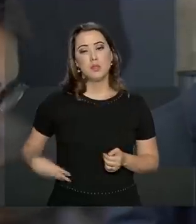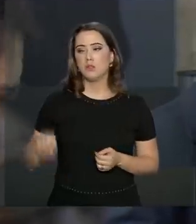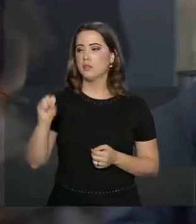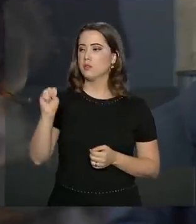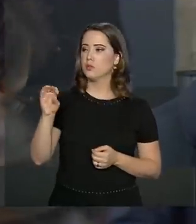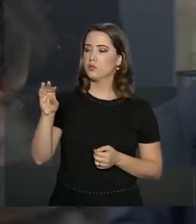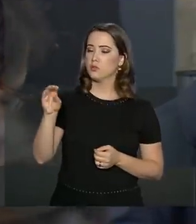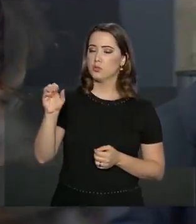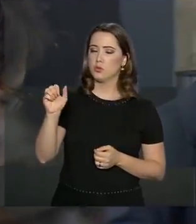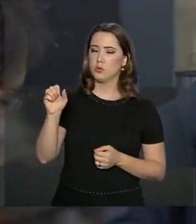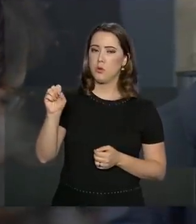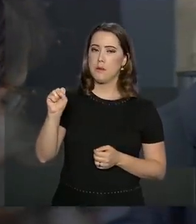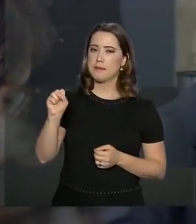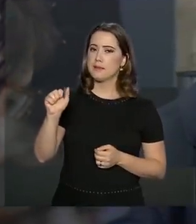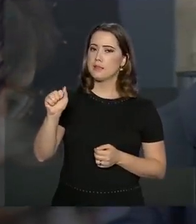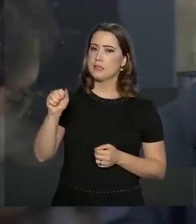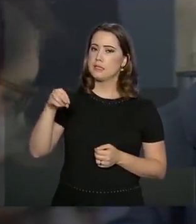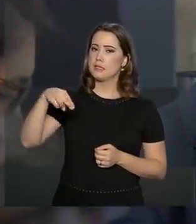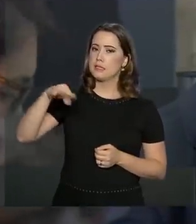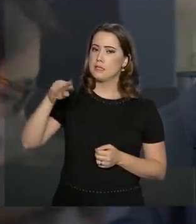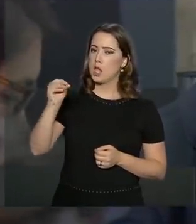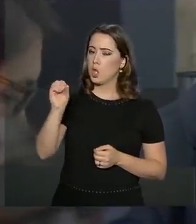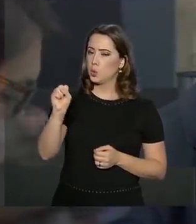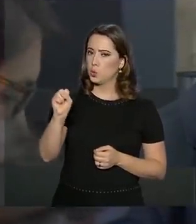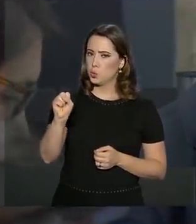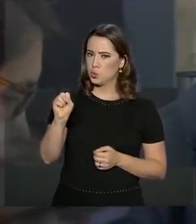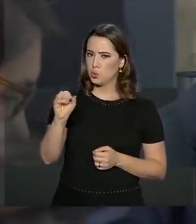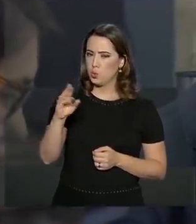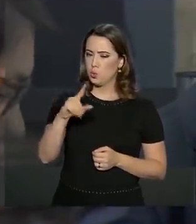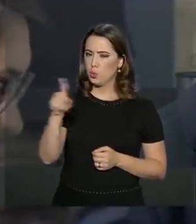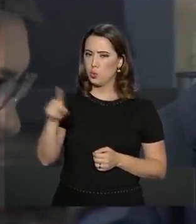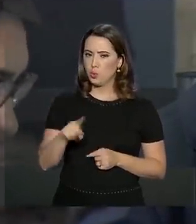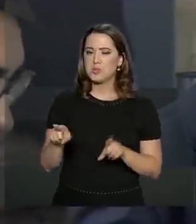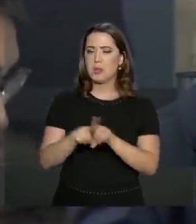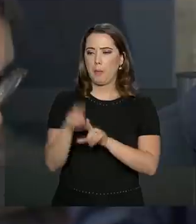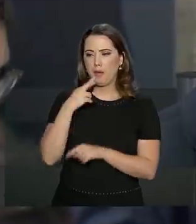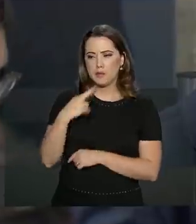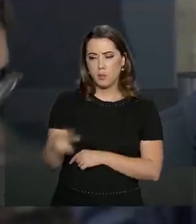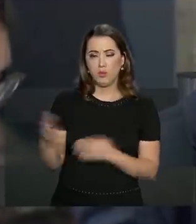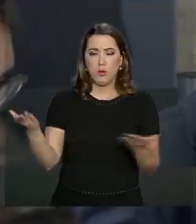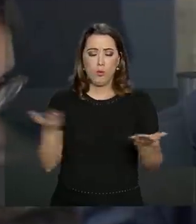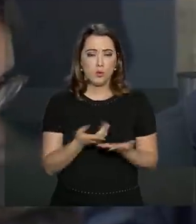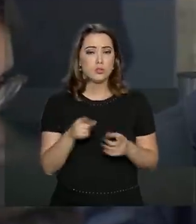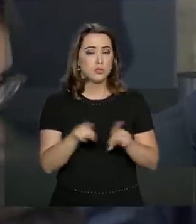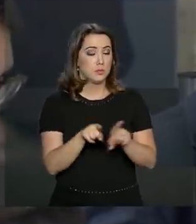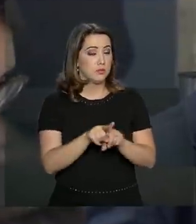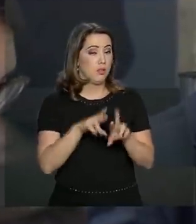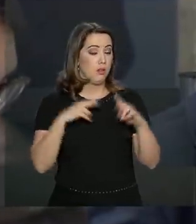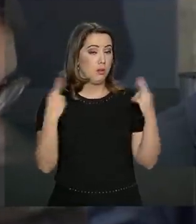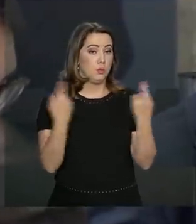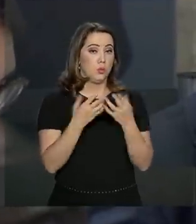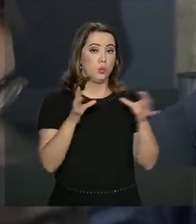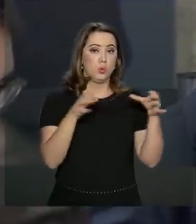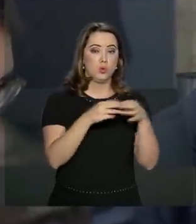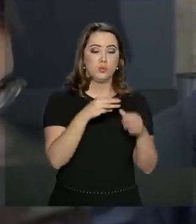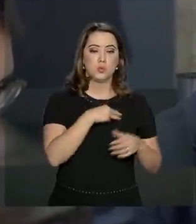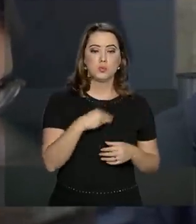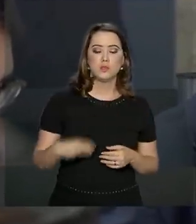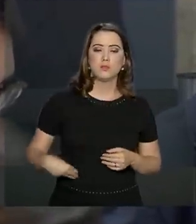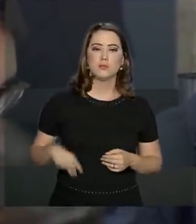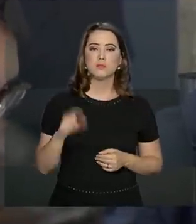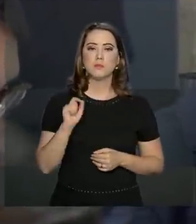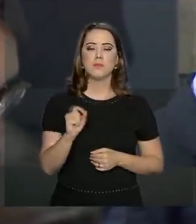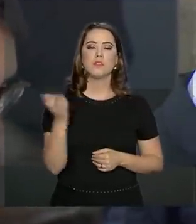tem encarado essa questão? Isso está trazendo alguma preocupação para ele? E me parece que, inclusive, houve hoje também uma reunião com alguns ministros para